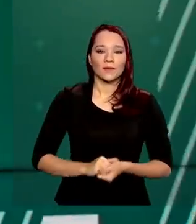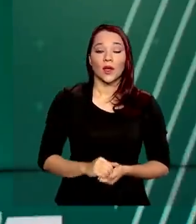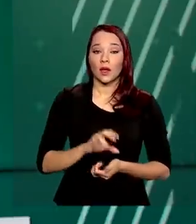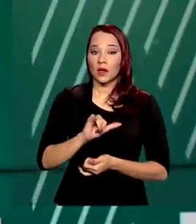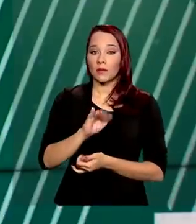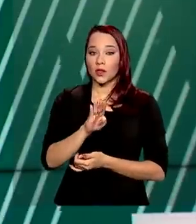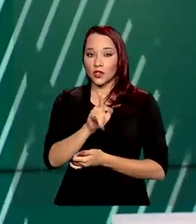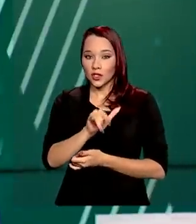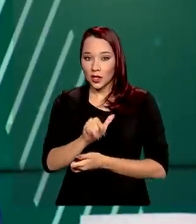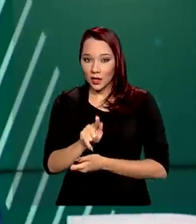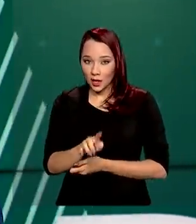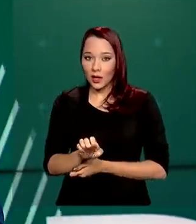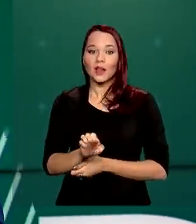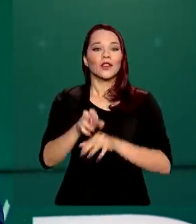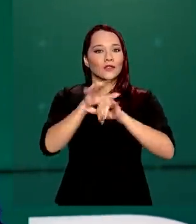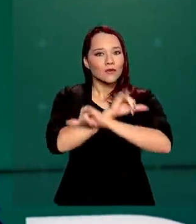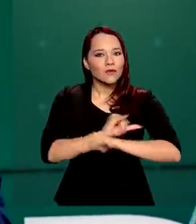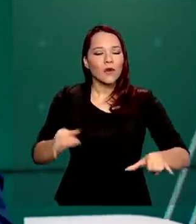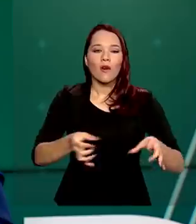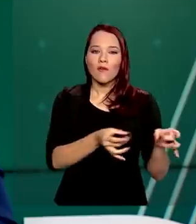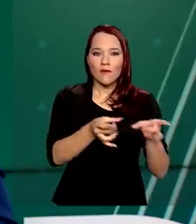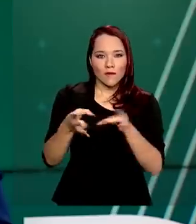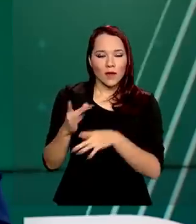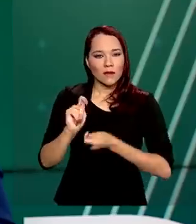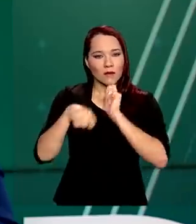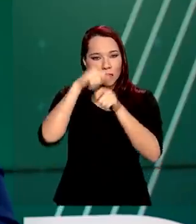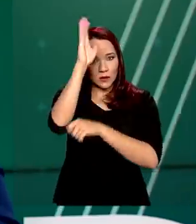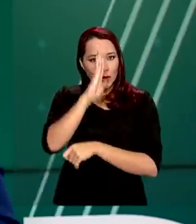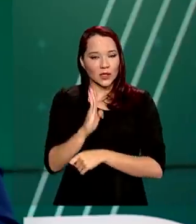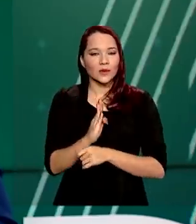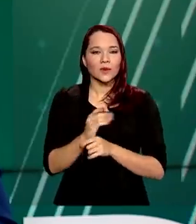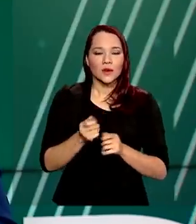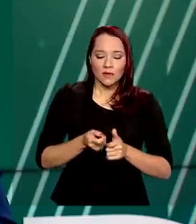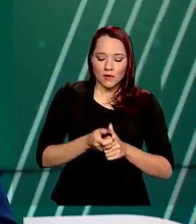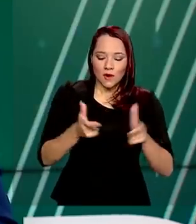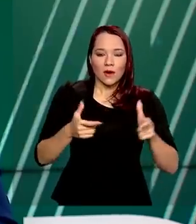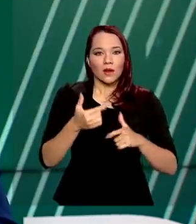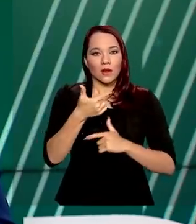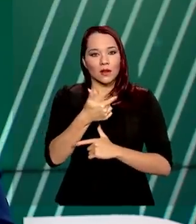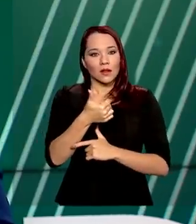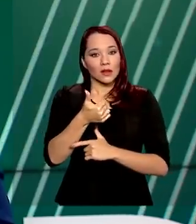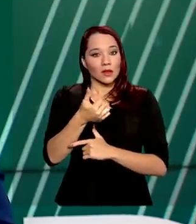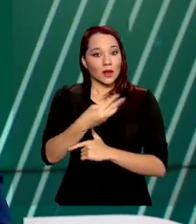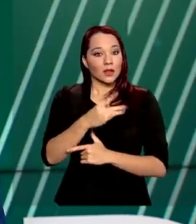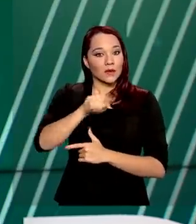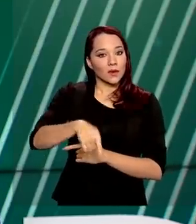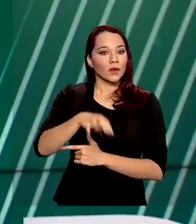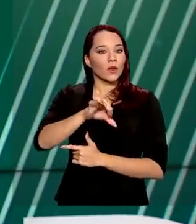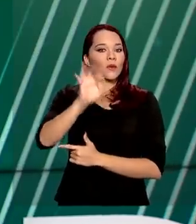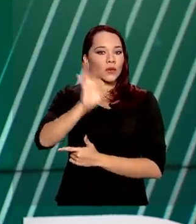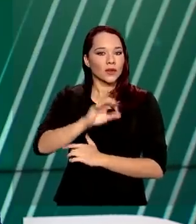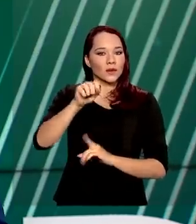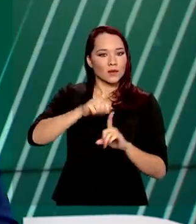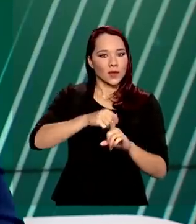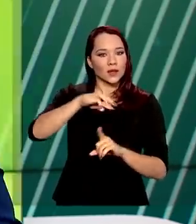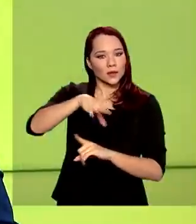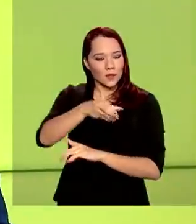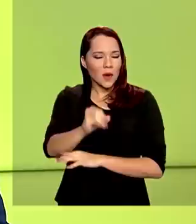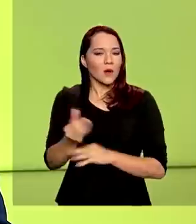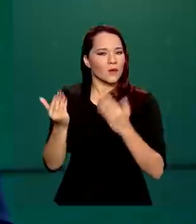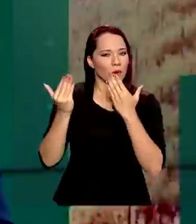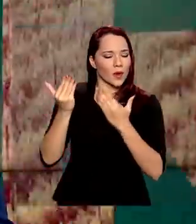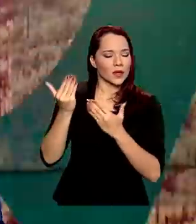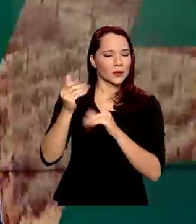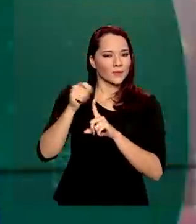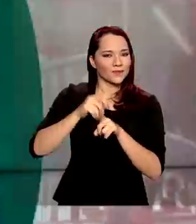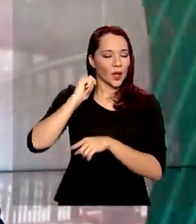IBGE divulgou agora há pouco que as vendas do comércio no Brasil cresceram 13,9% no mês de maio, na comparação com